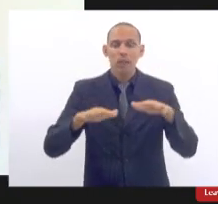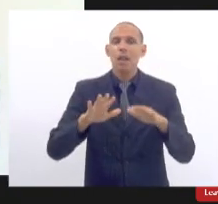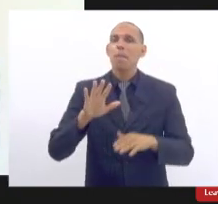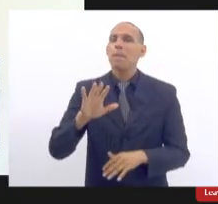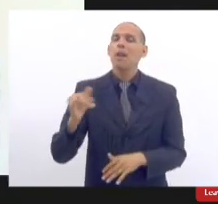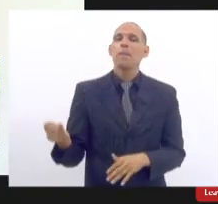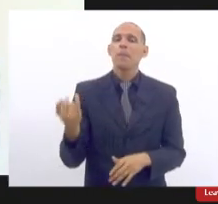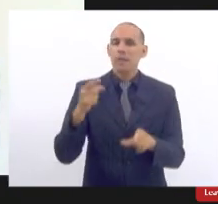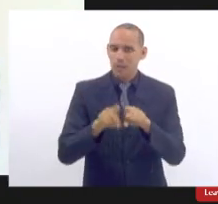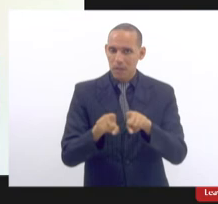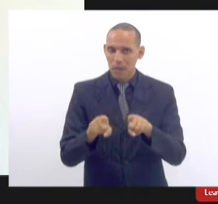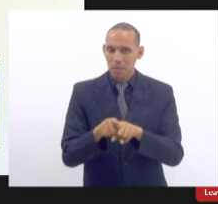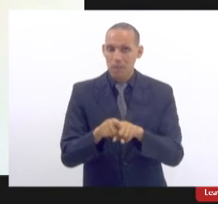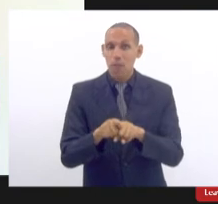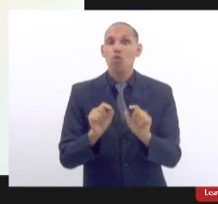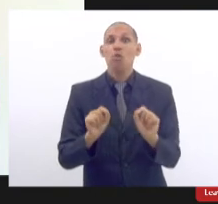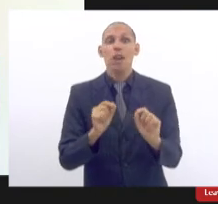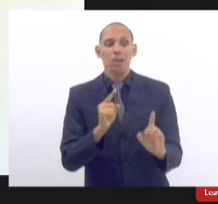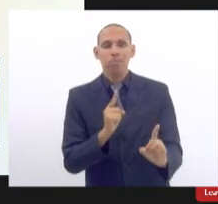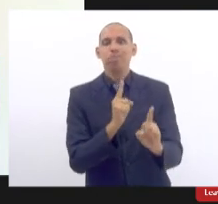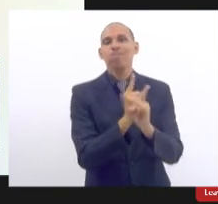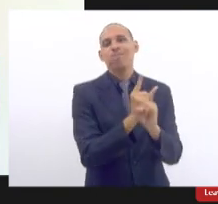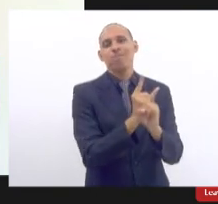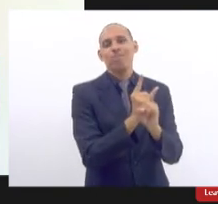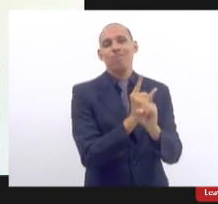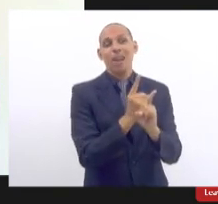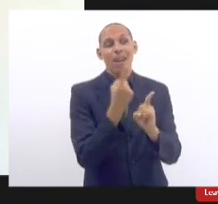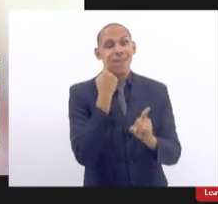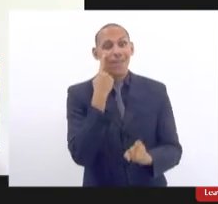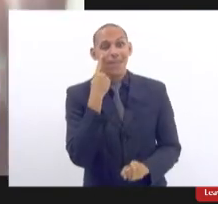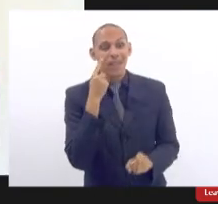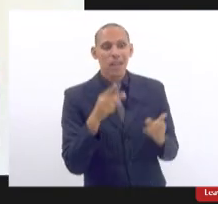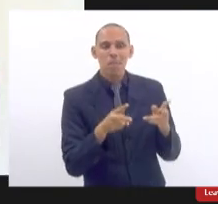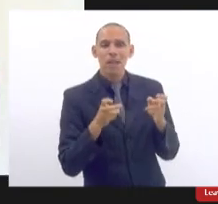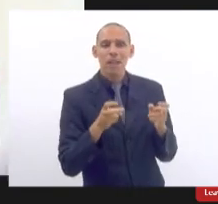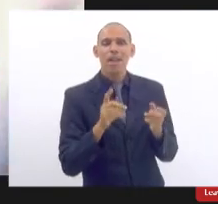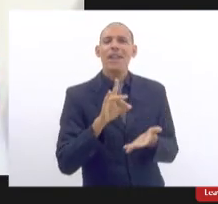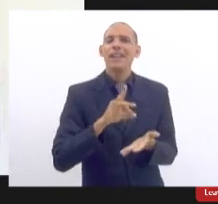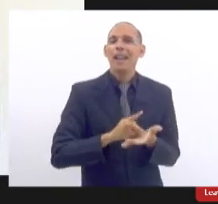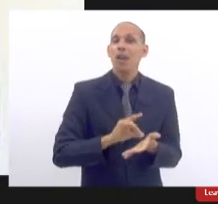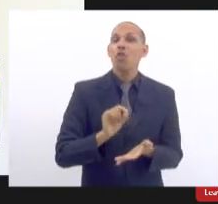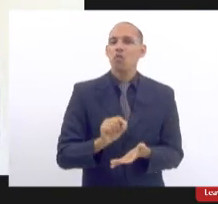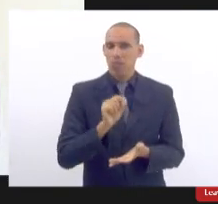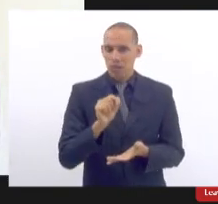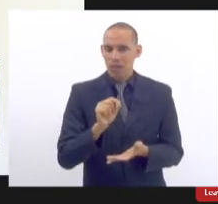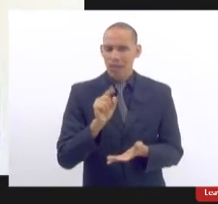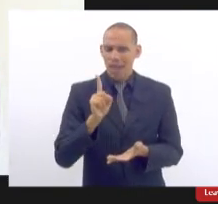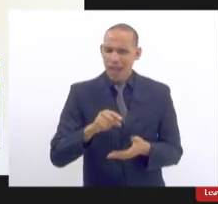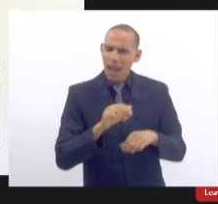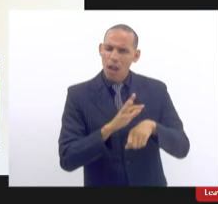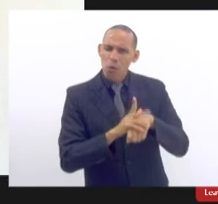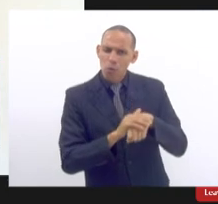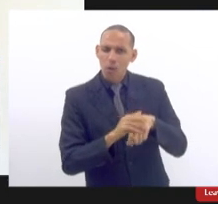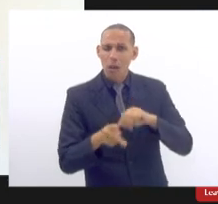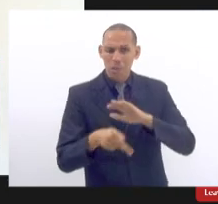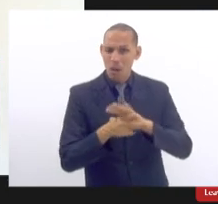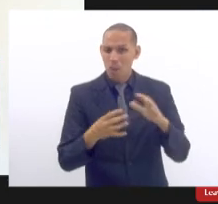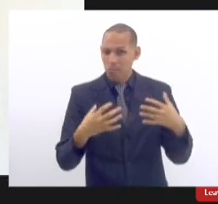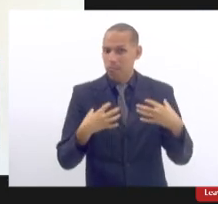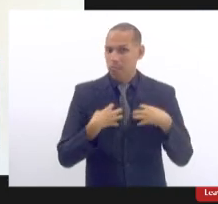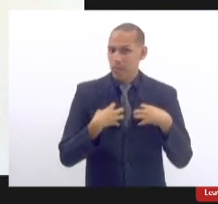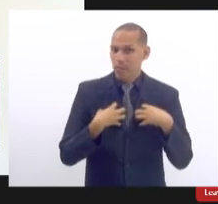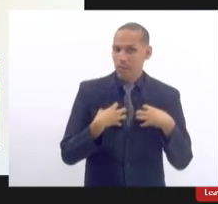é importante também fazer diagnóstico e ver realmente qual é a realidade do adoecimento pelo implante